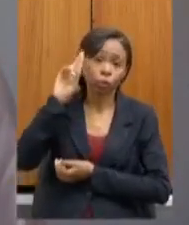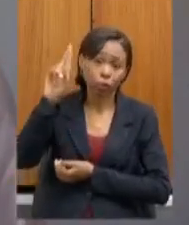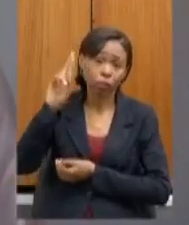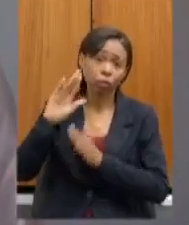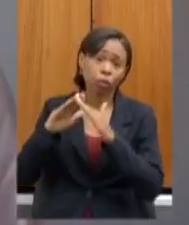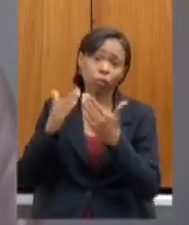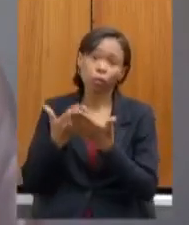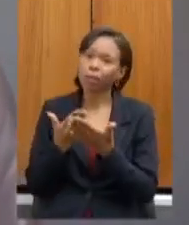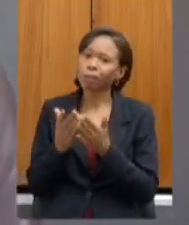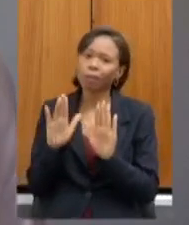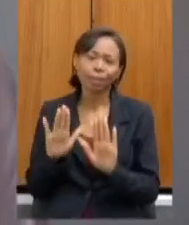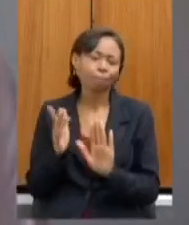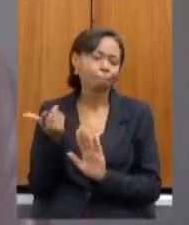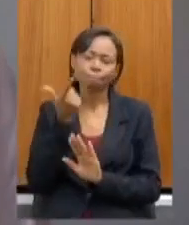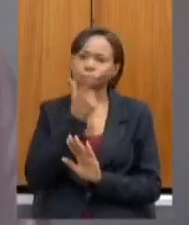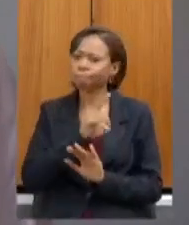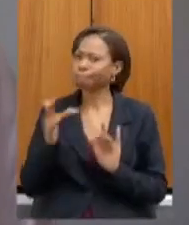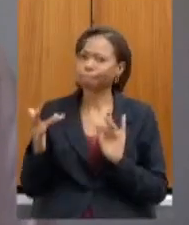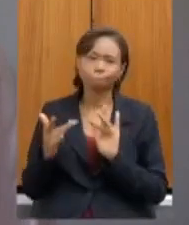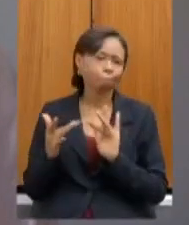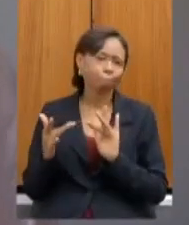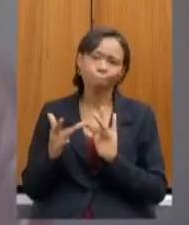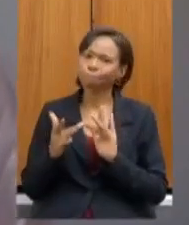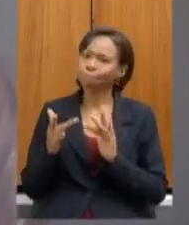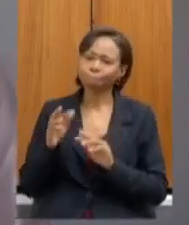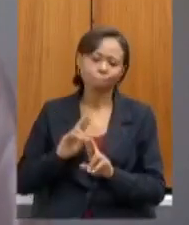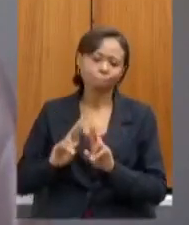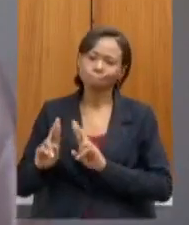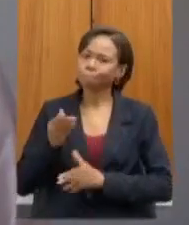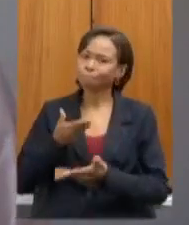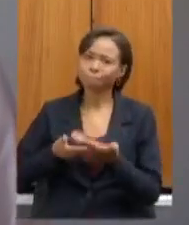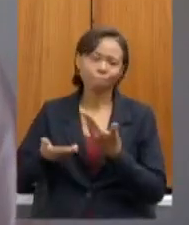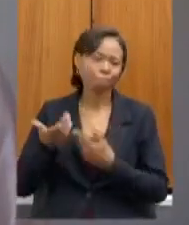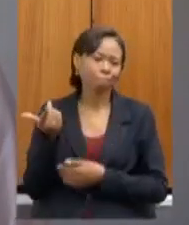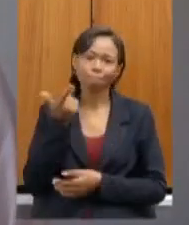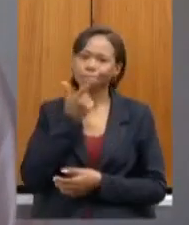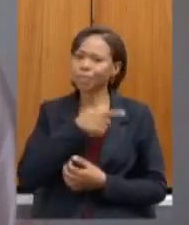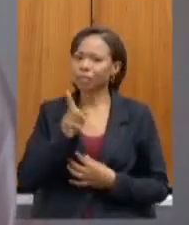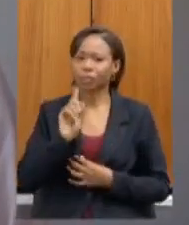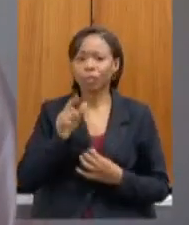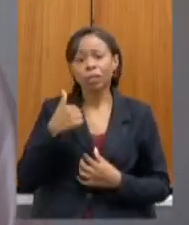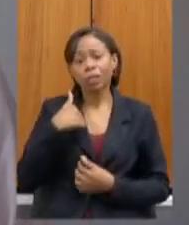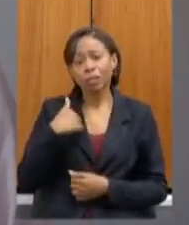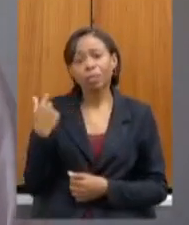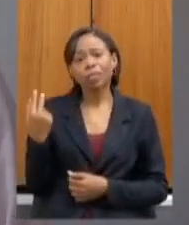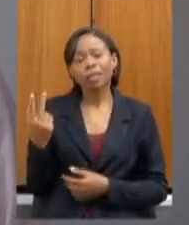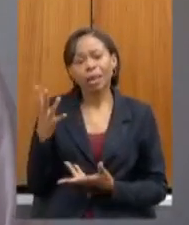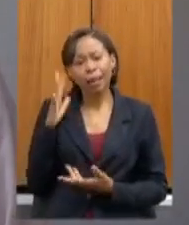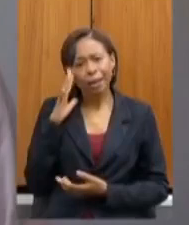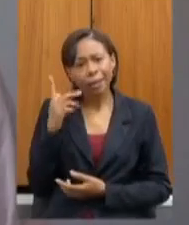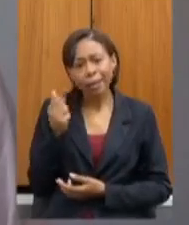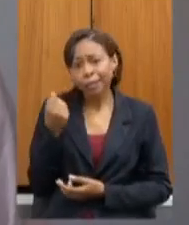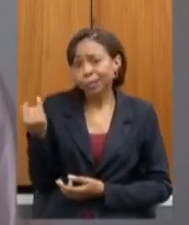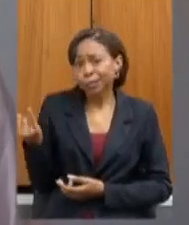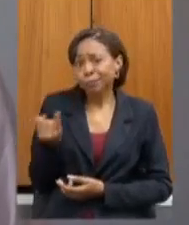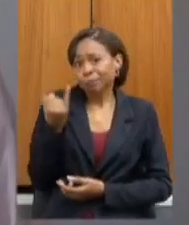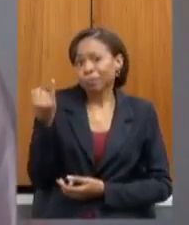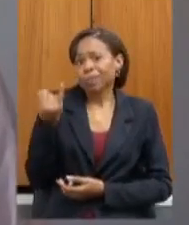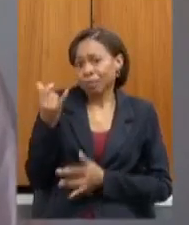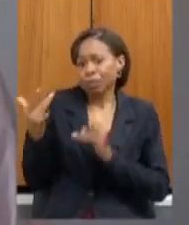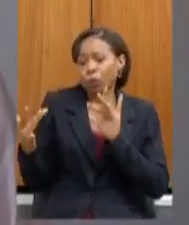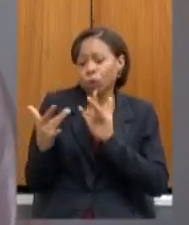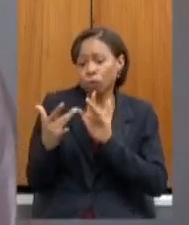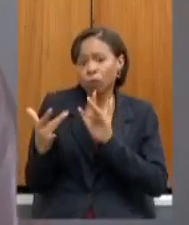e a gente não conseguiu ter esse contato a coisa mais valiosa que existe para mim na educação é ter esse contato